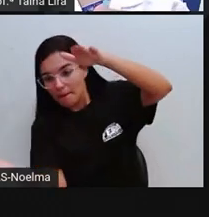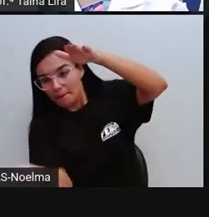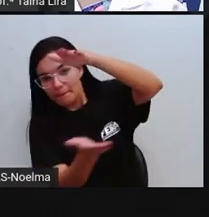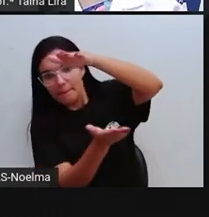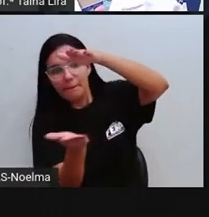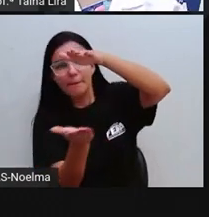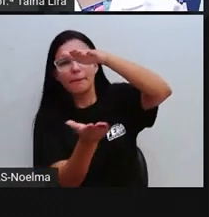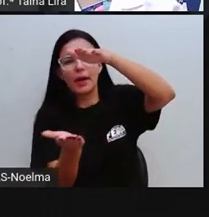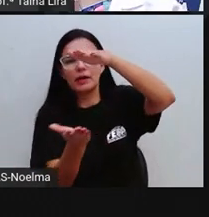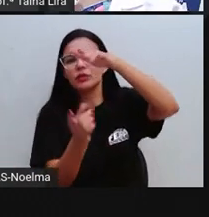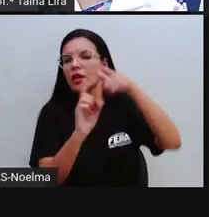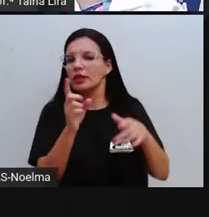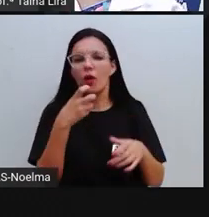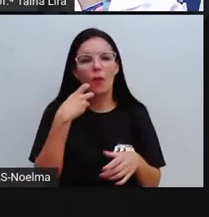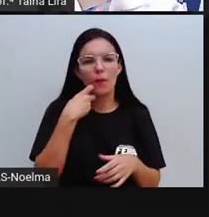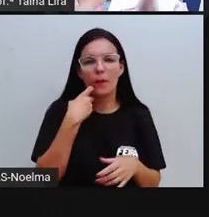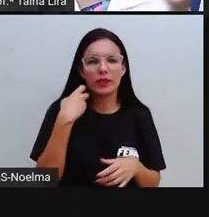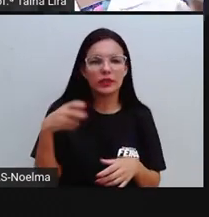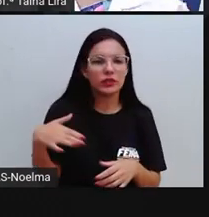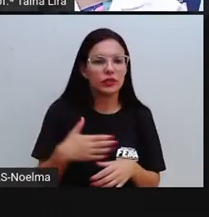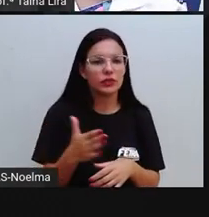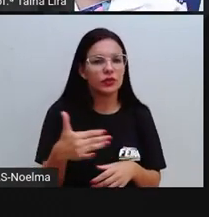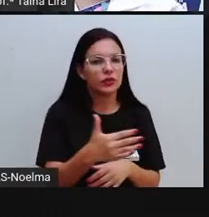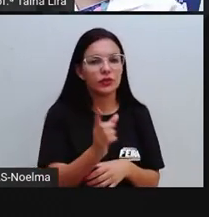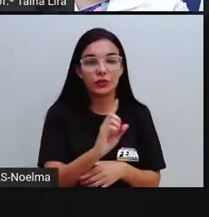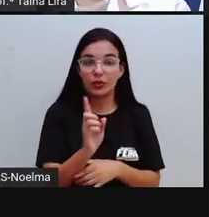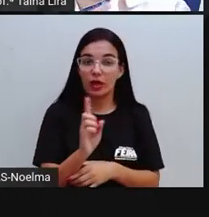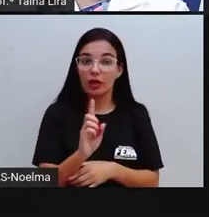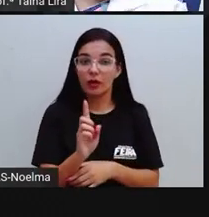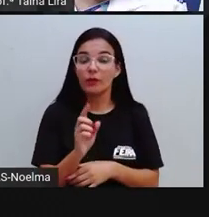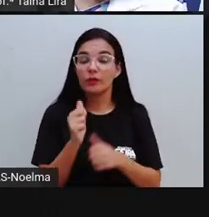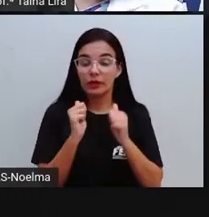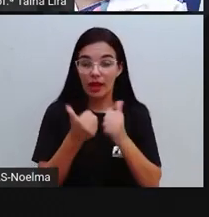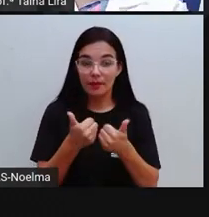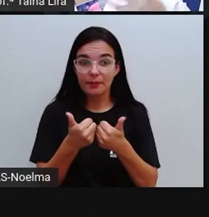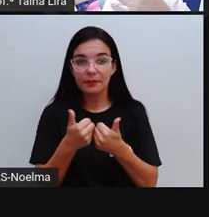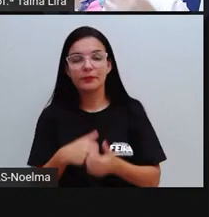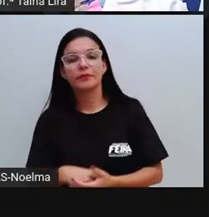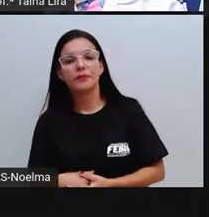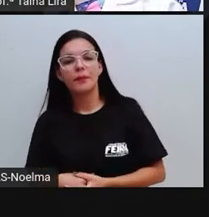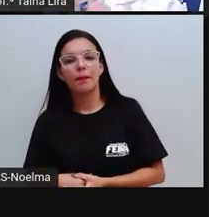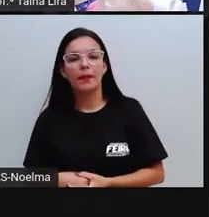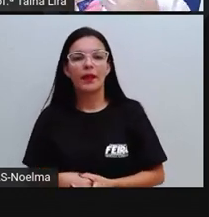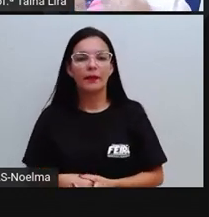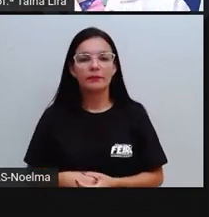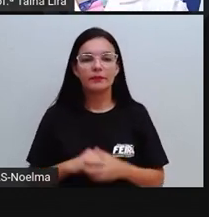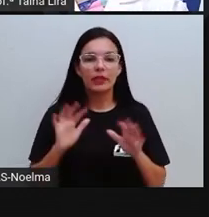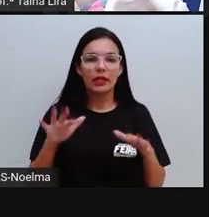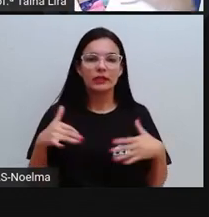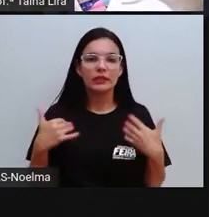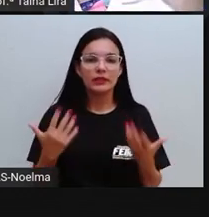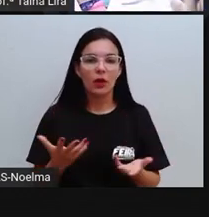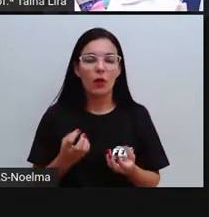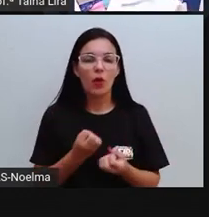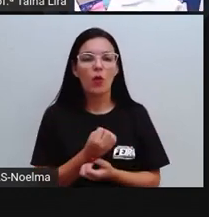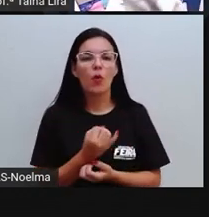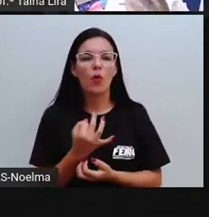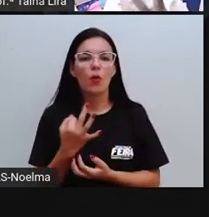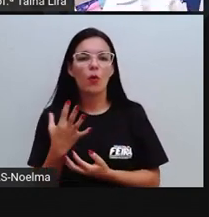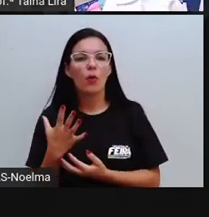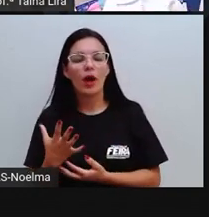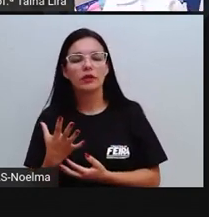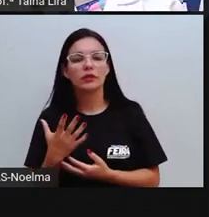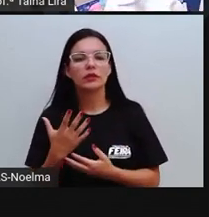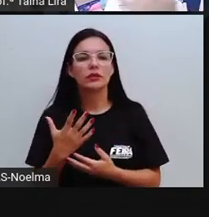é do peixe que nada na água que nós estamos falando nesse momento, certo? Bom, quais são esses